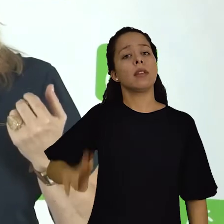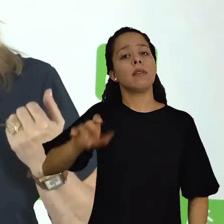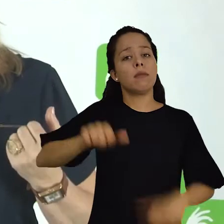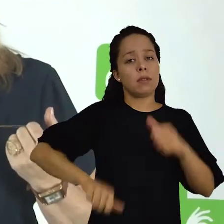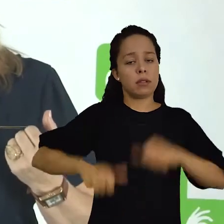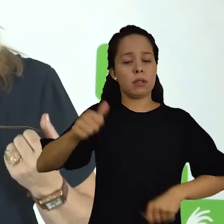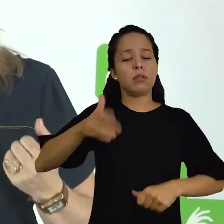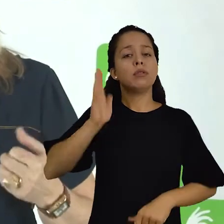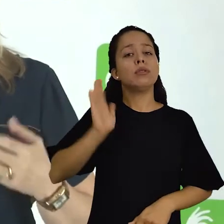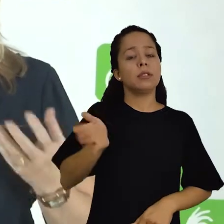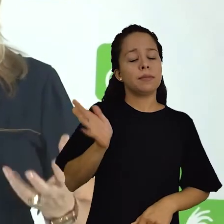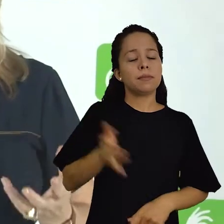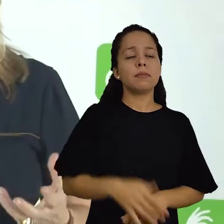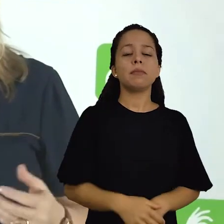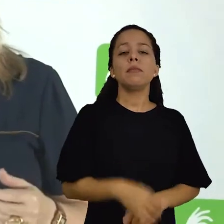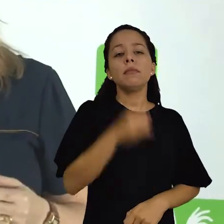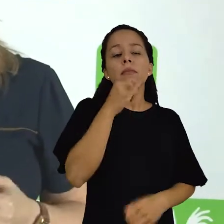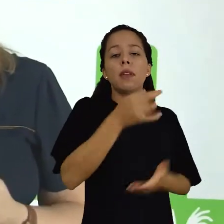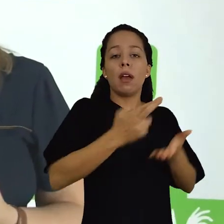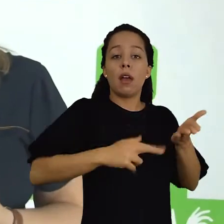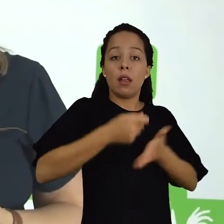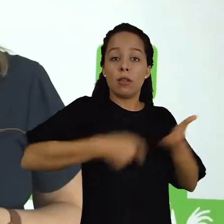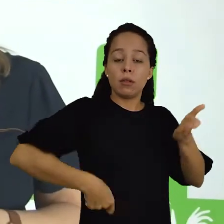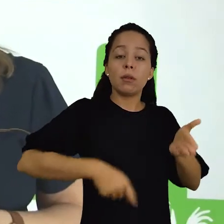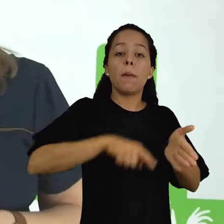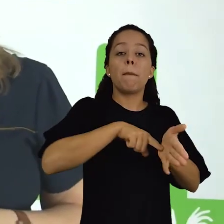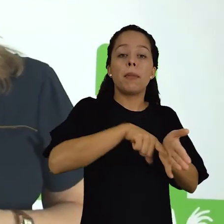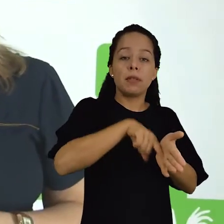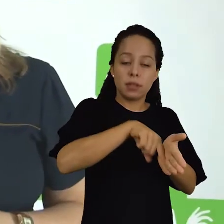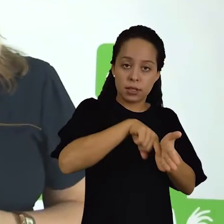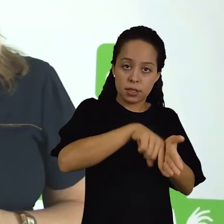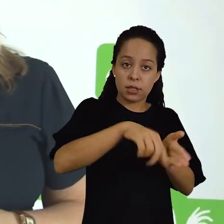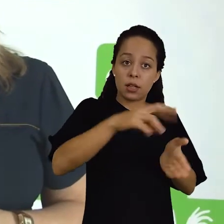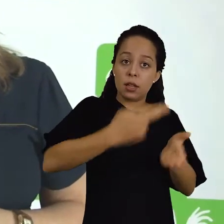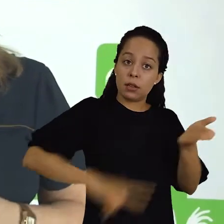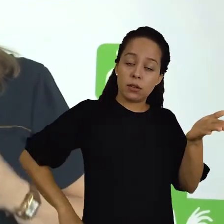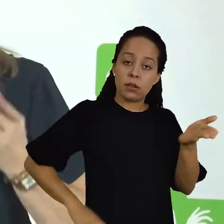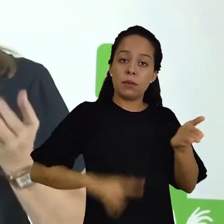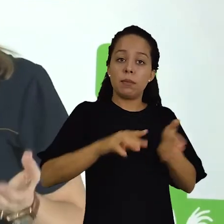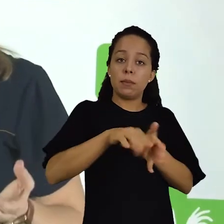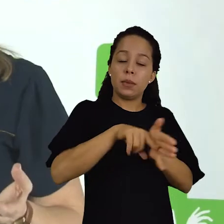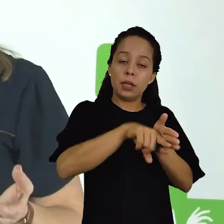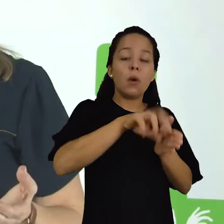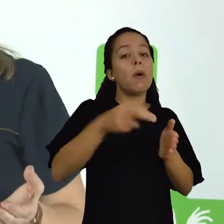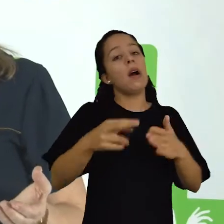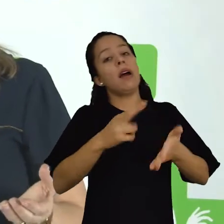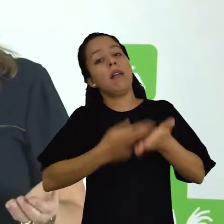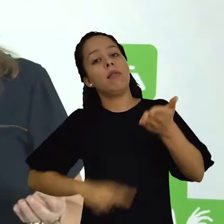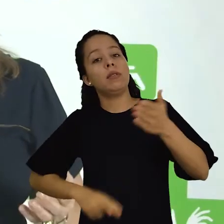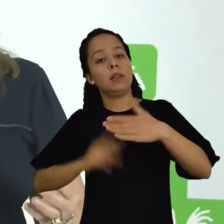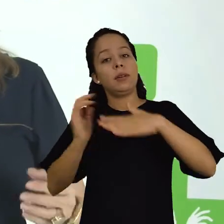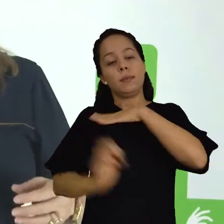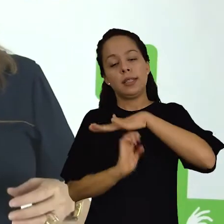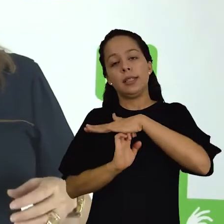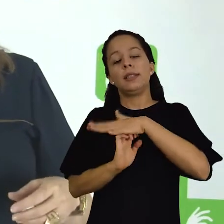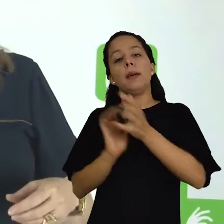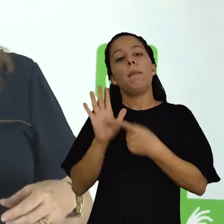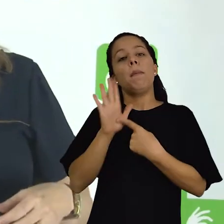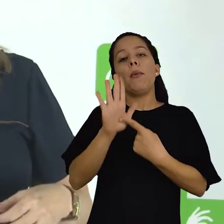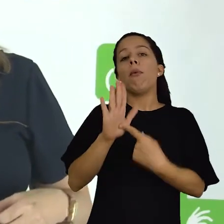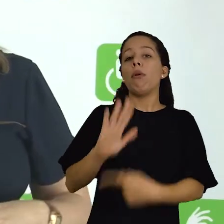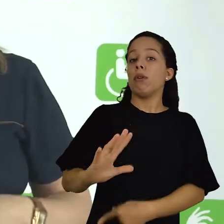anteriormente, como, por exemplo, relatórios de pesquisa, relatórios de empresas sobre